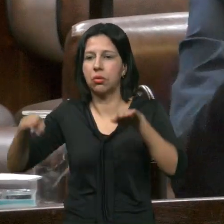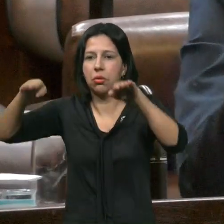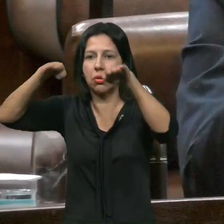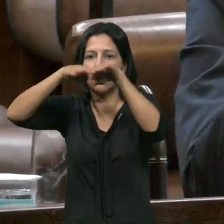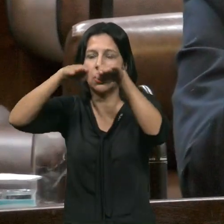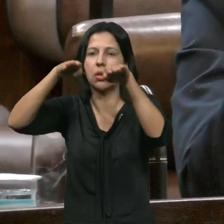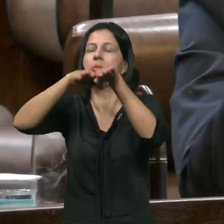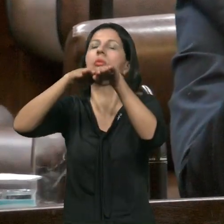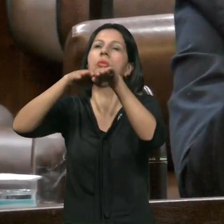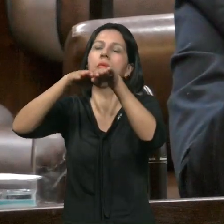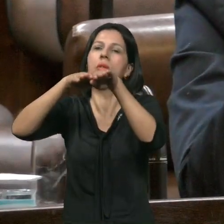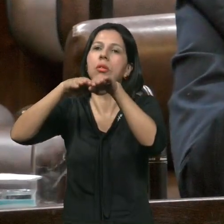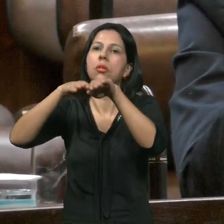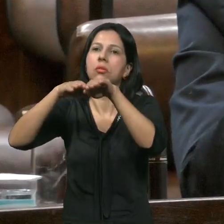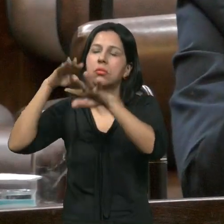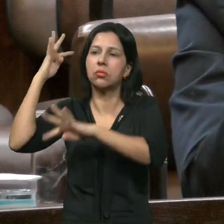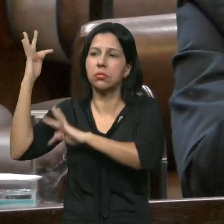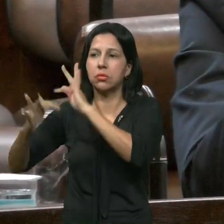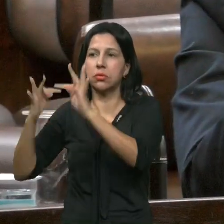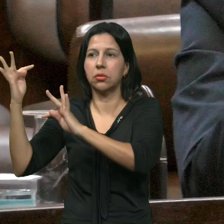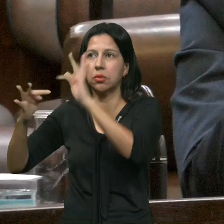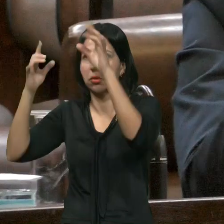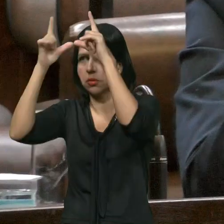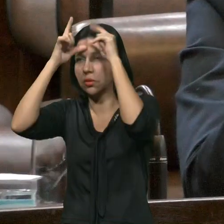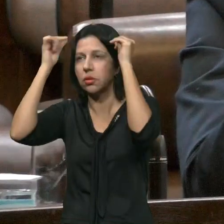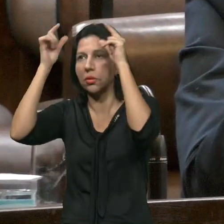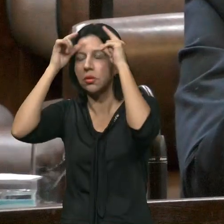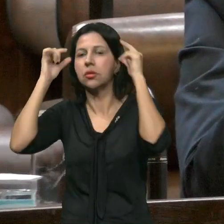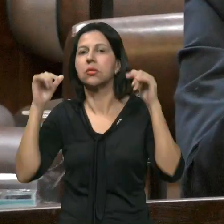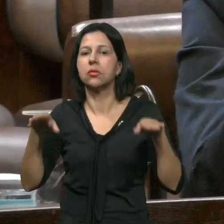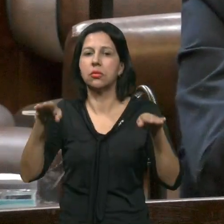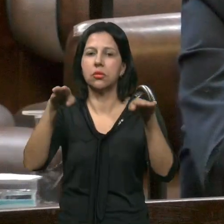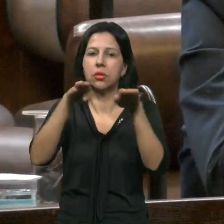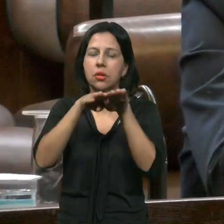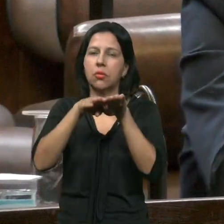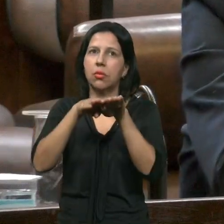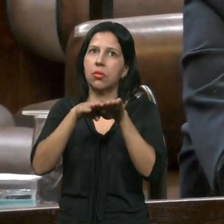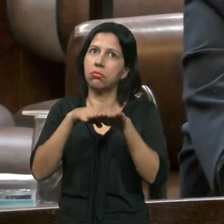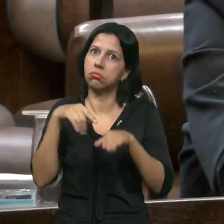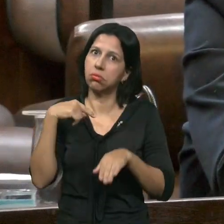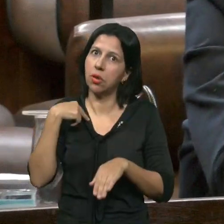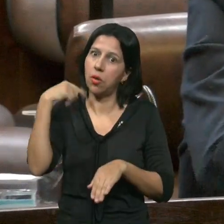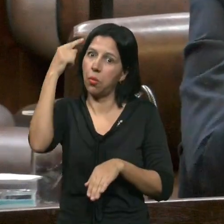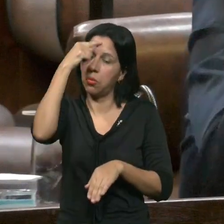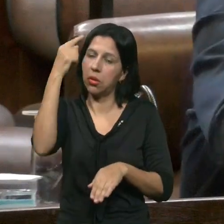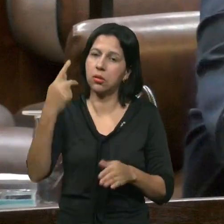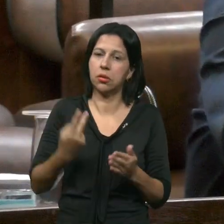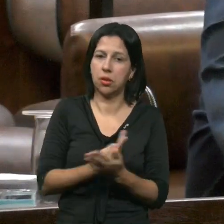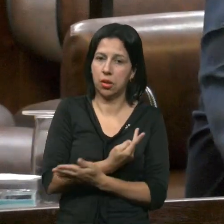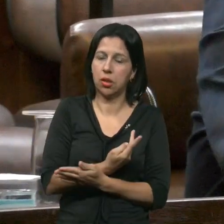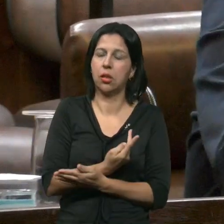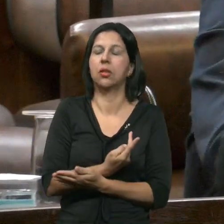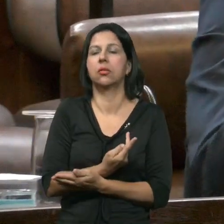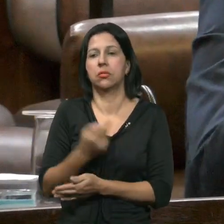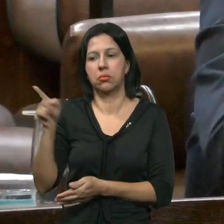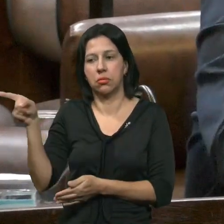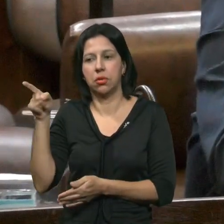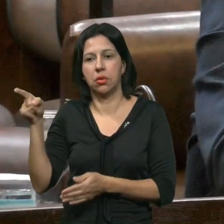Está Um tanto Quanto Errado Até porque O Corém Manifestou